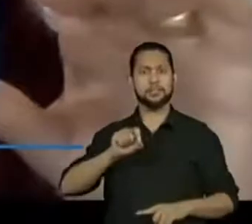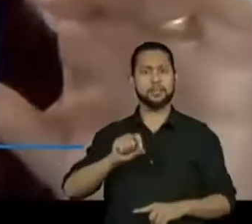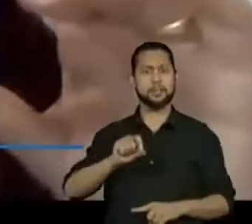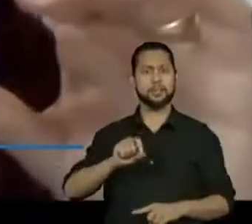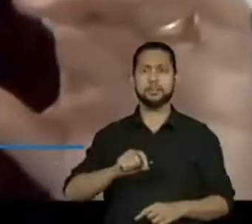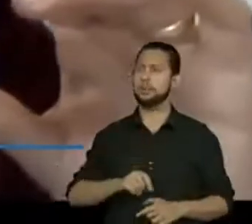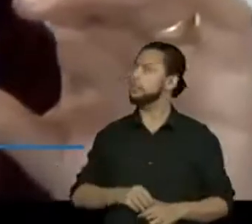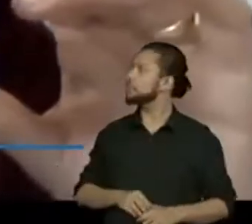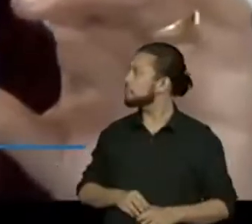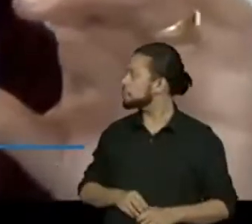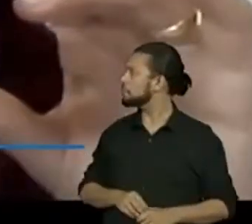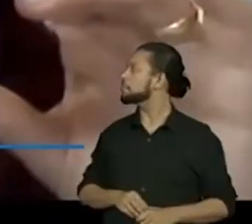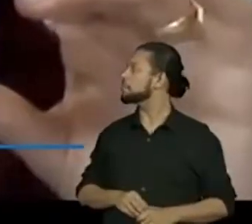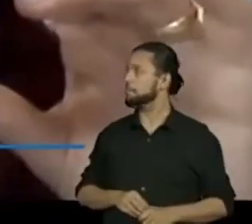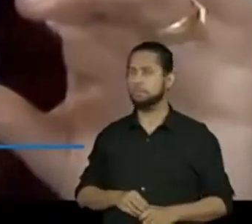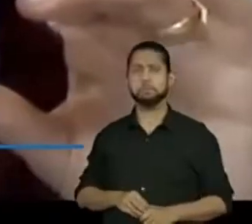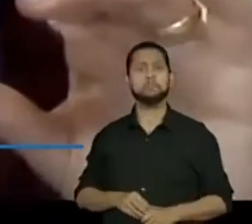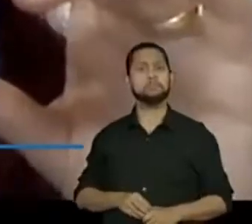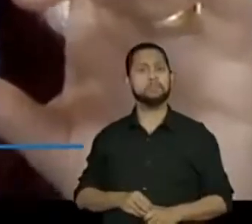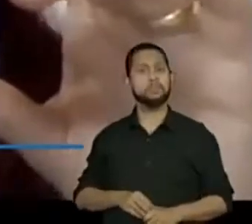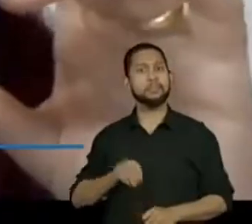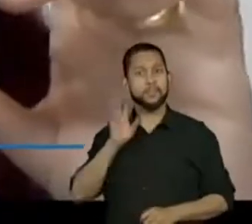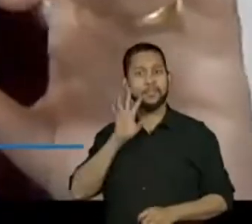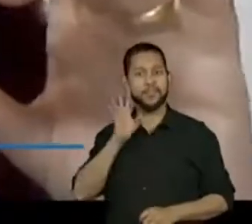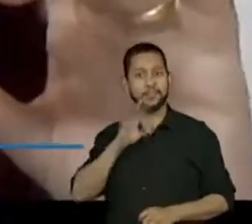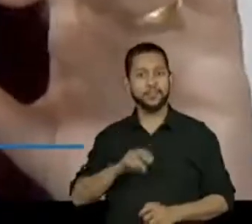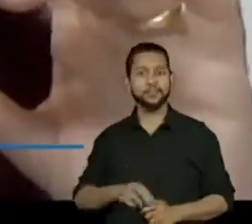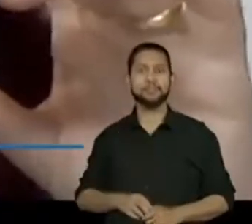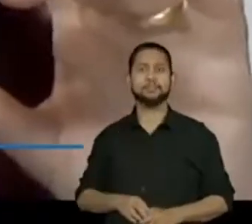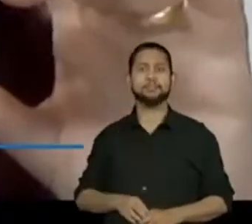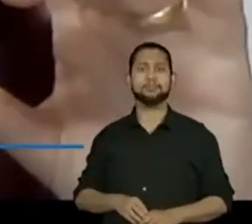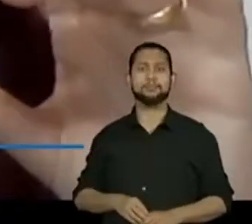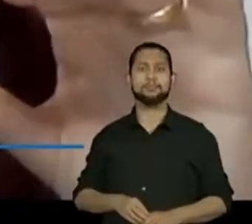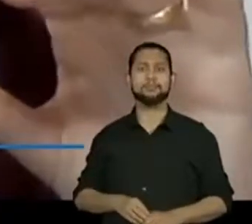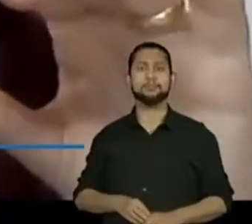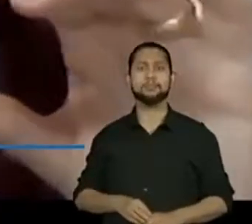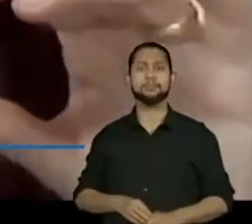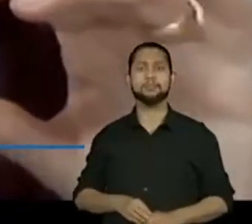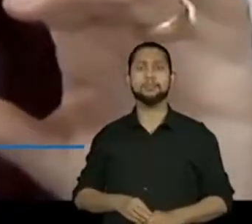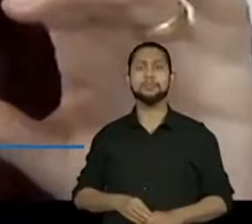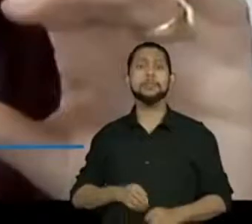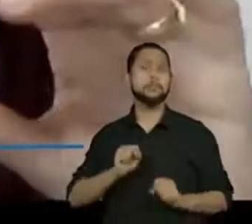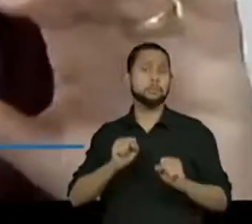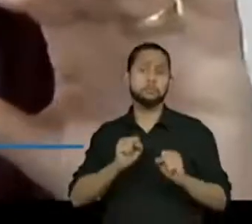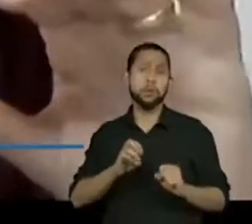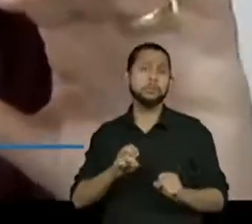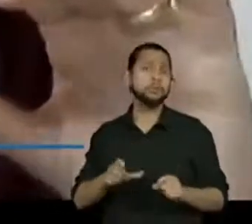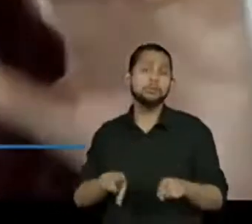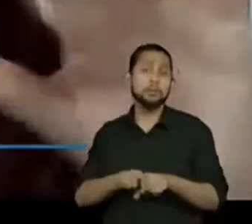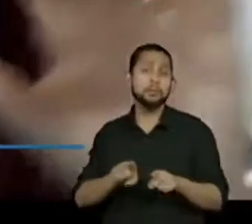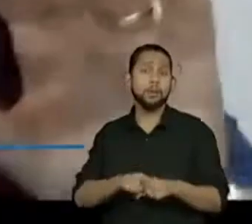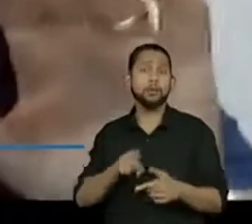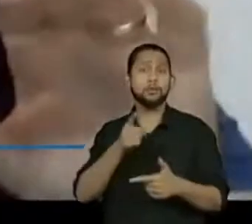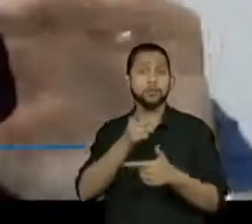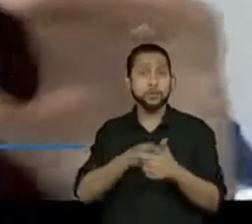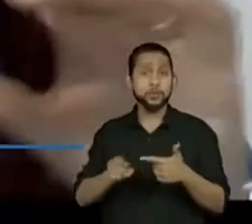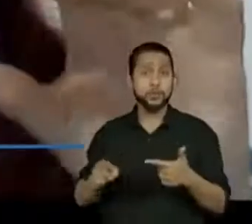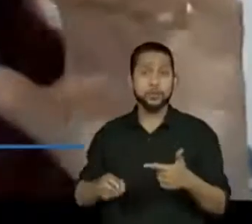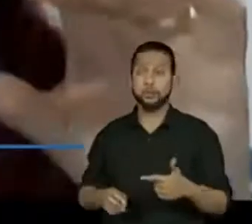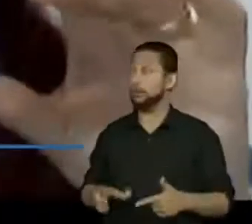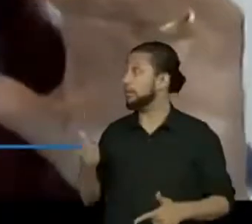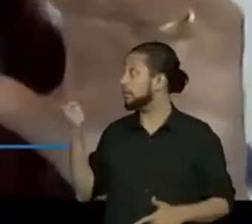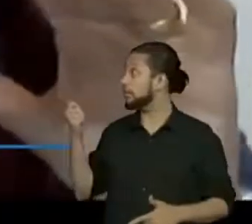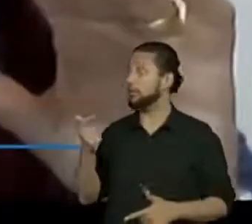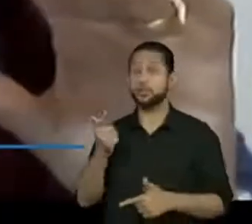vezes dez. Olha que legal. E vocês também podem colocar para dividir uma receita. Ó,